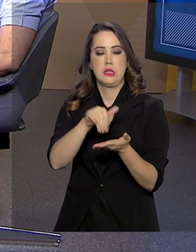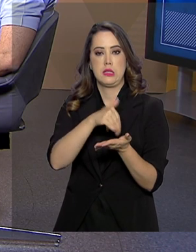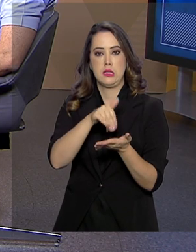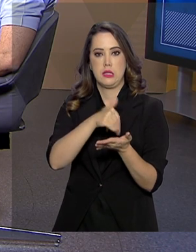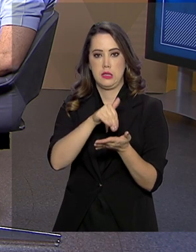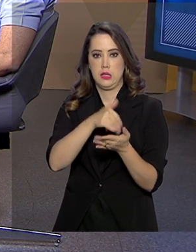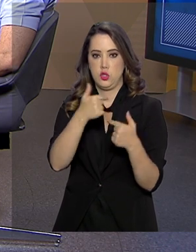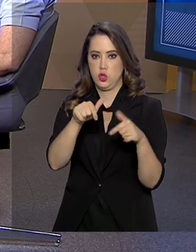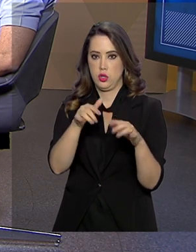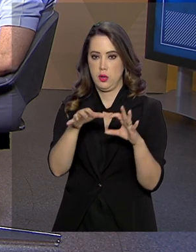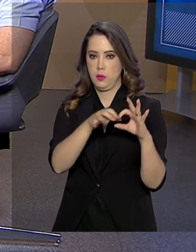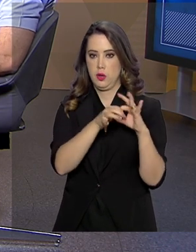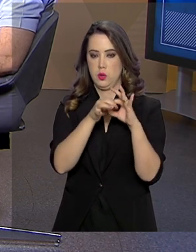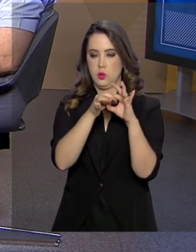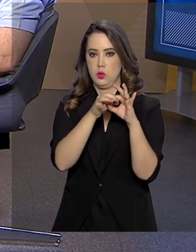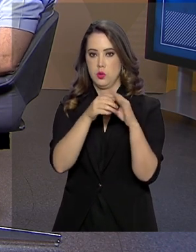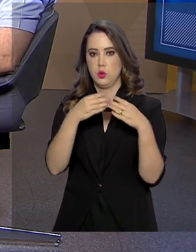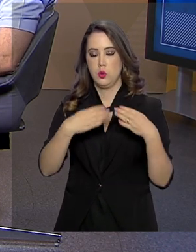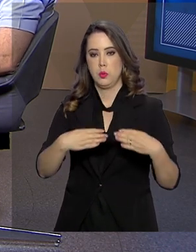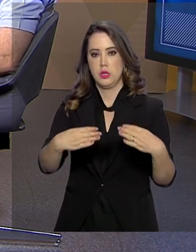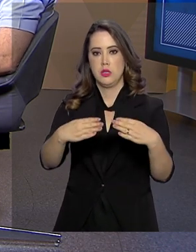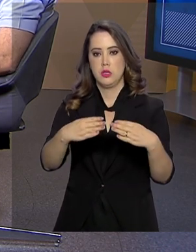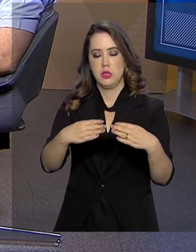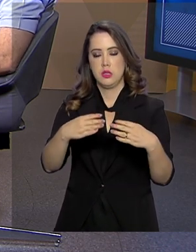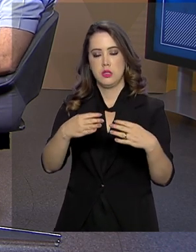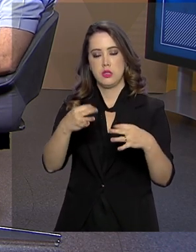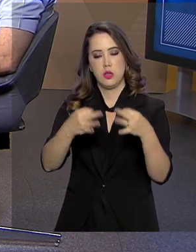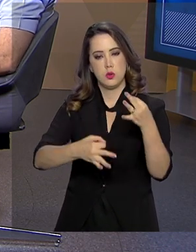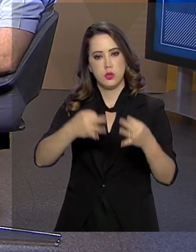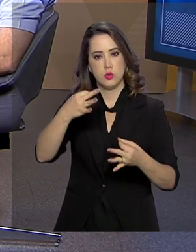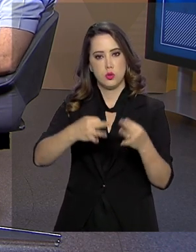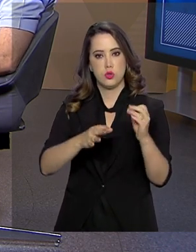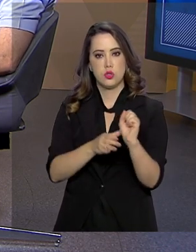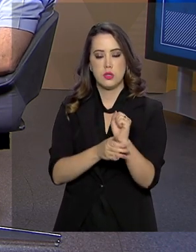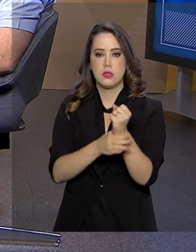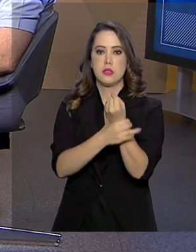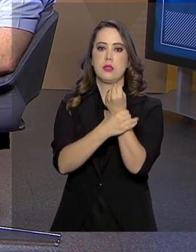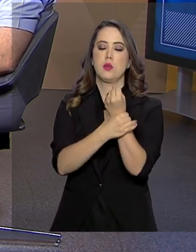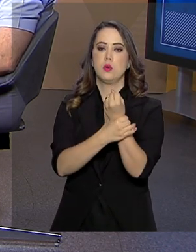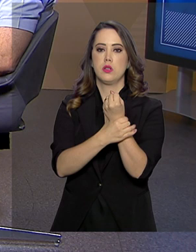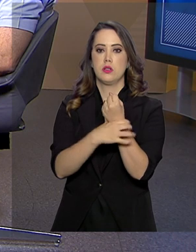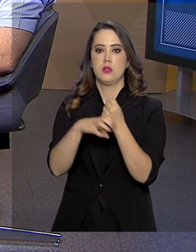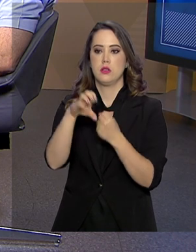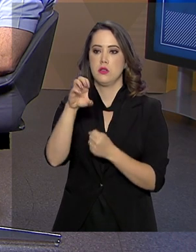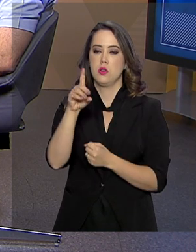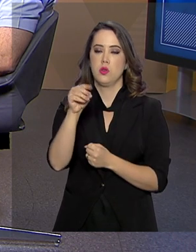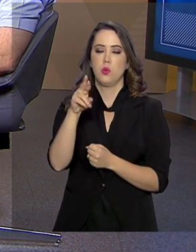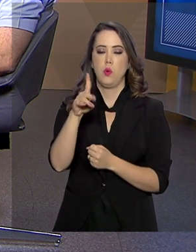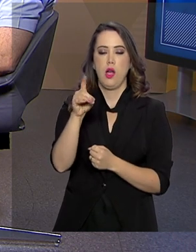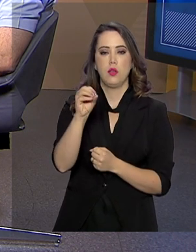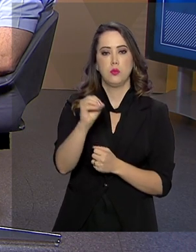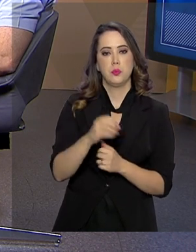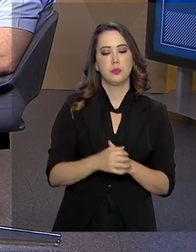Integradas do Ministério de Justiça e Segurança Pública, Eduardo Bettini. Como está sendo essa